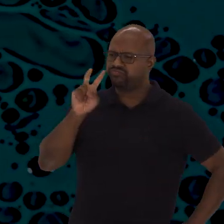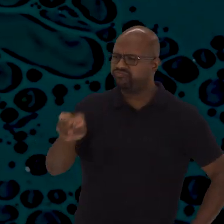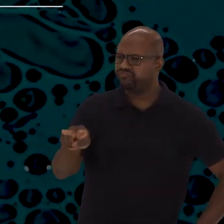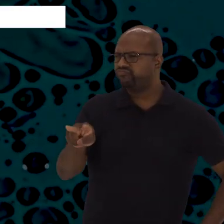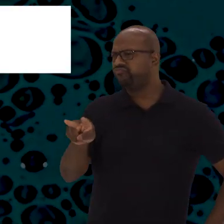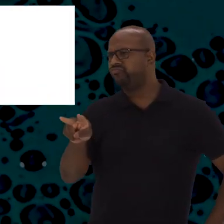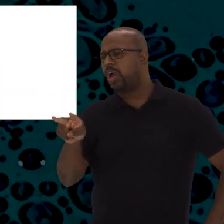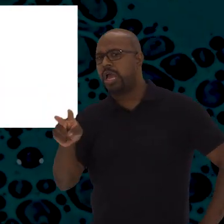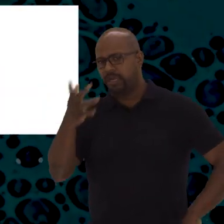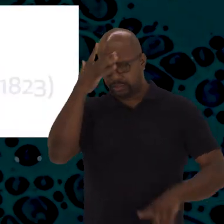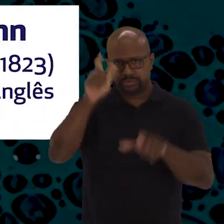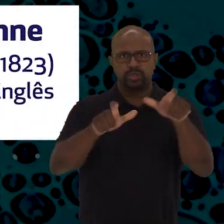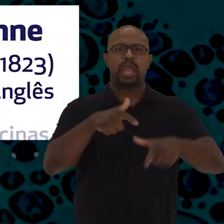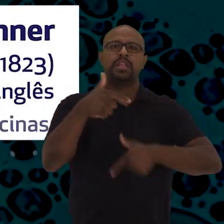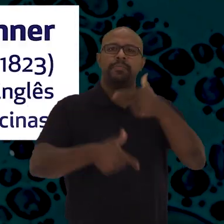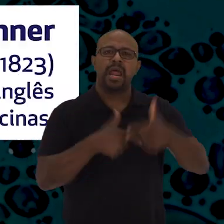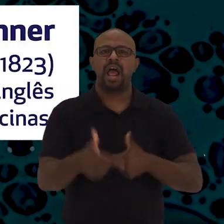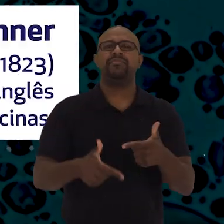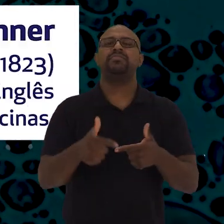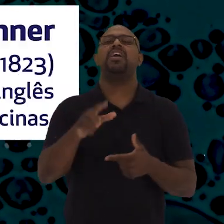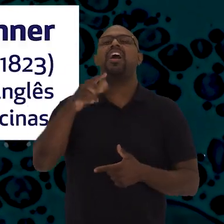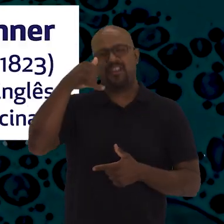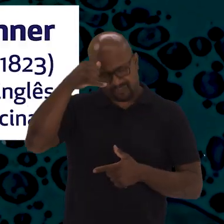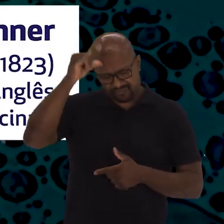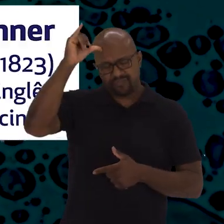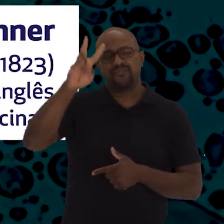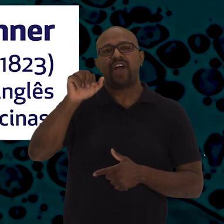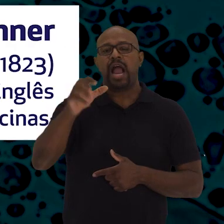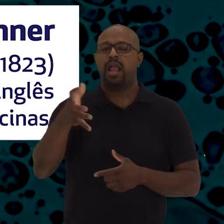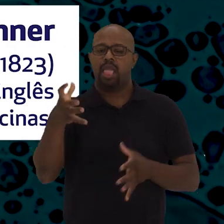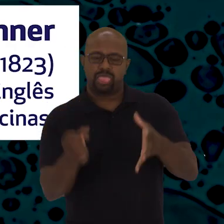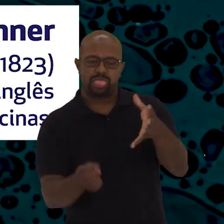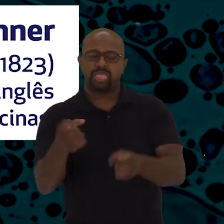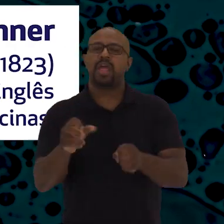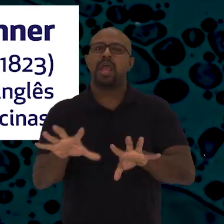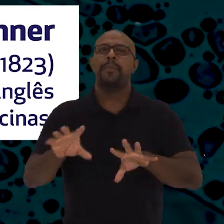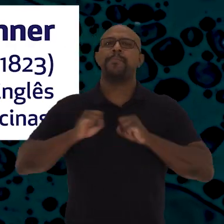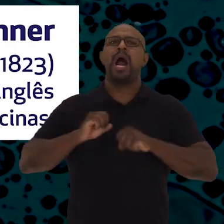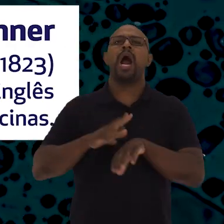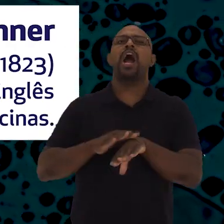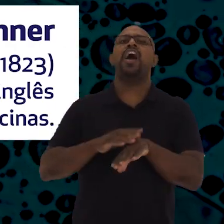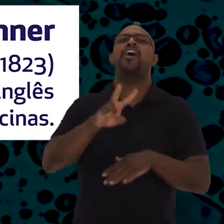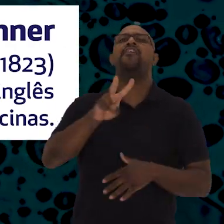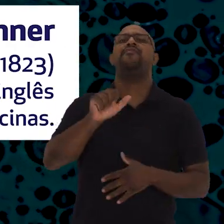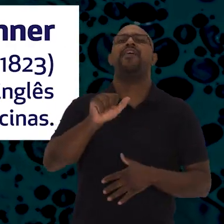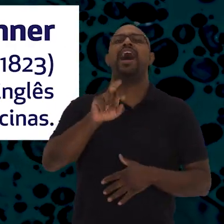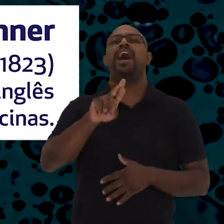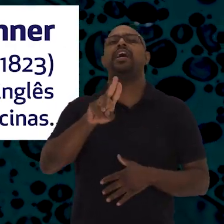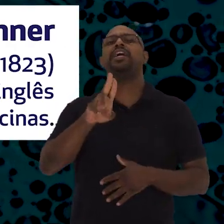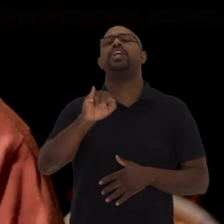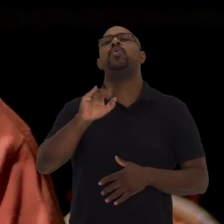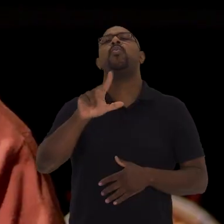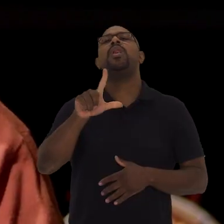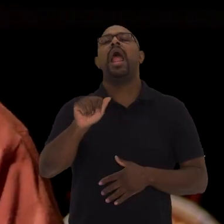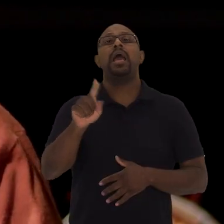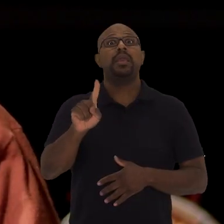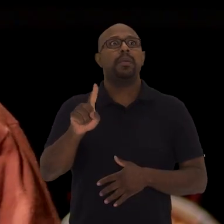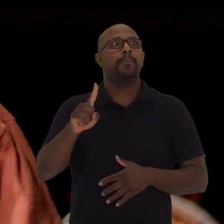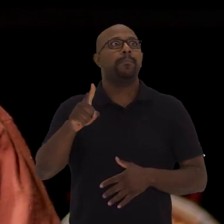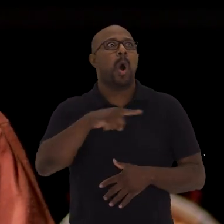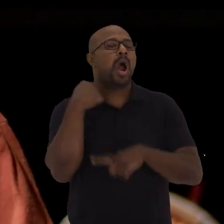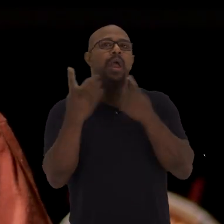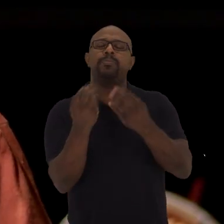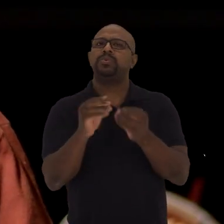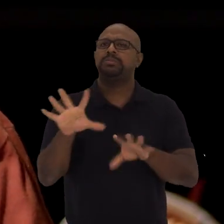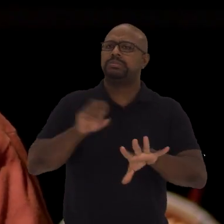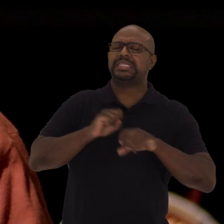observou que os trabalhadores que ordenhavam as vacas Não pegavam varíola Que era uma doença que matava muito na Europa Fotografia antiga do médico Ele observava